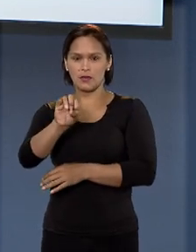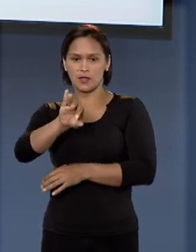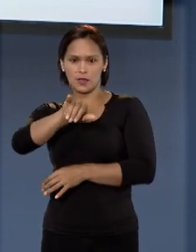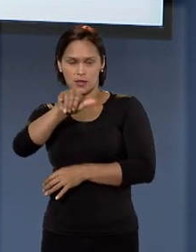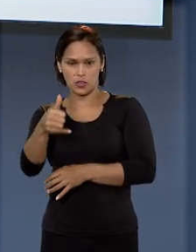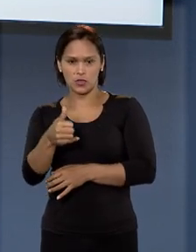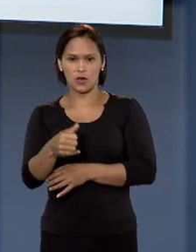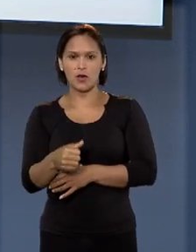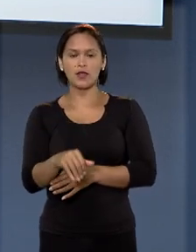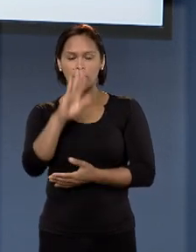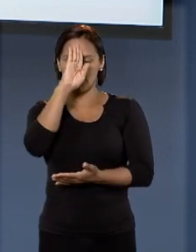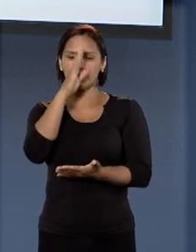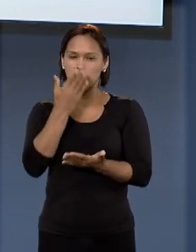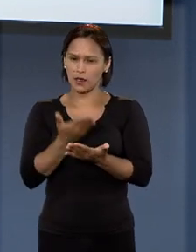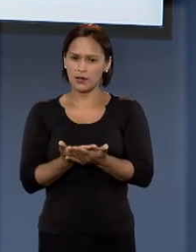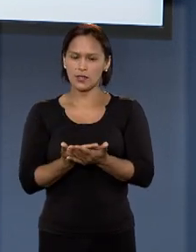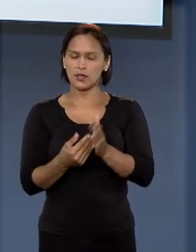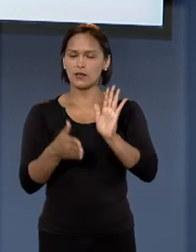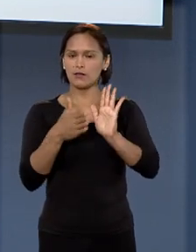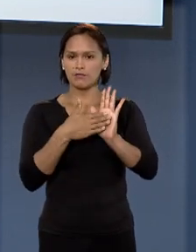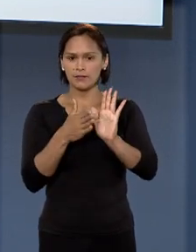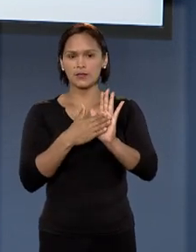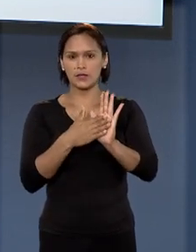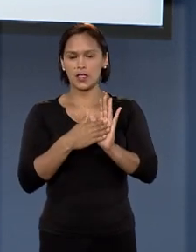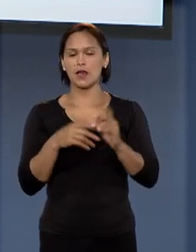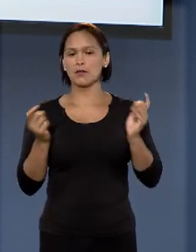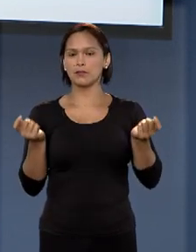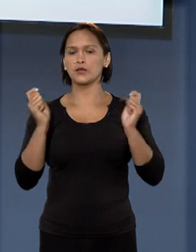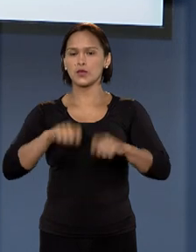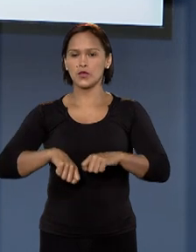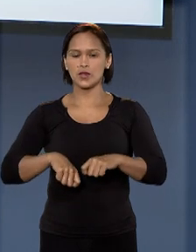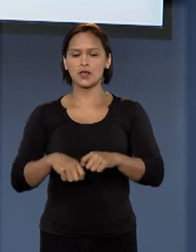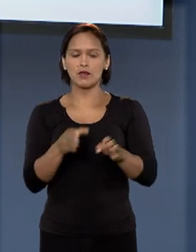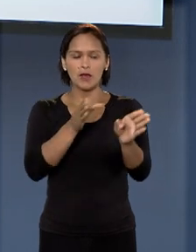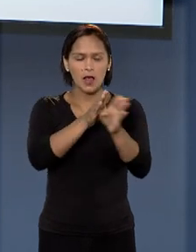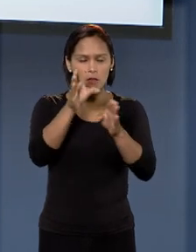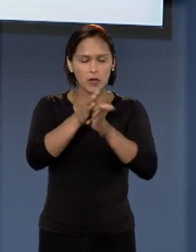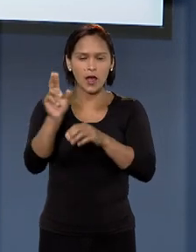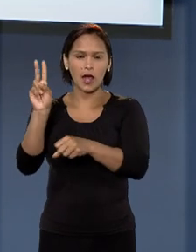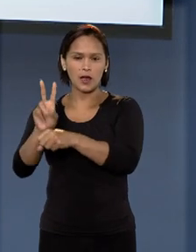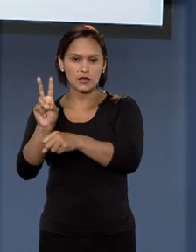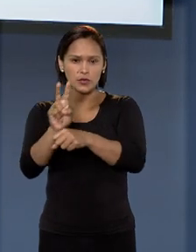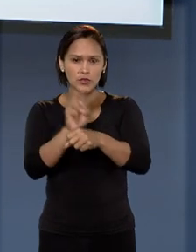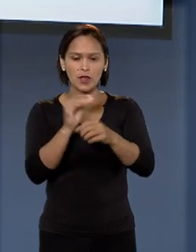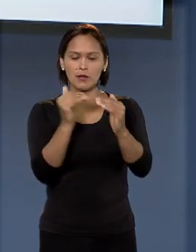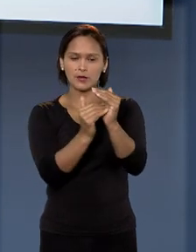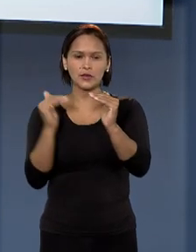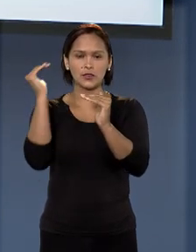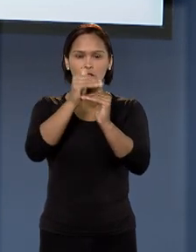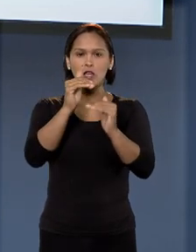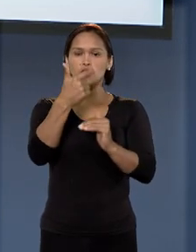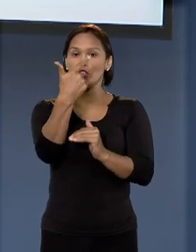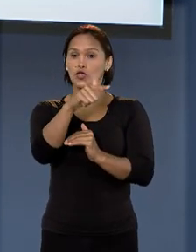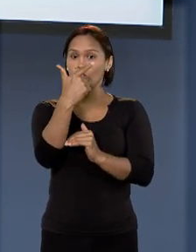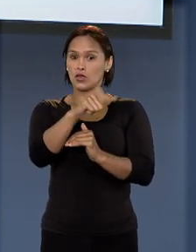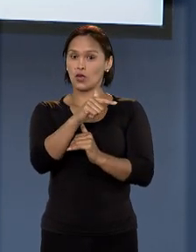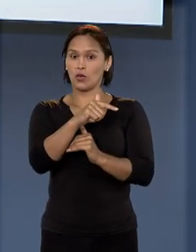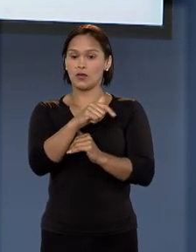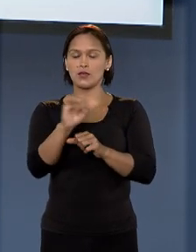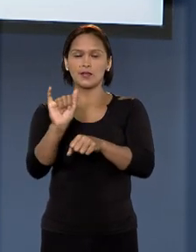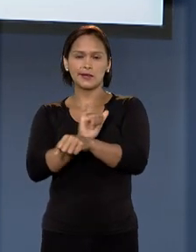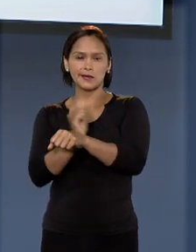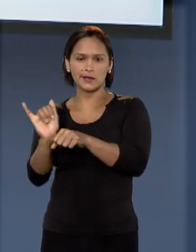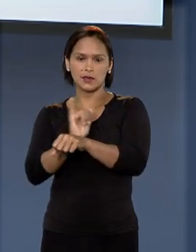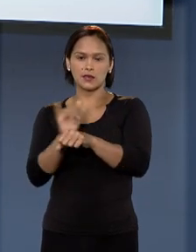STJ, acredita que com esse projeto será possível colaborar efetivamente para o alcance de dois objetivos